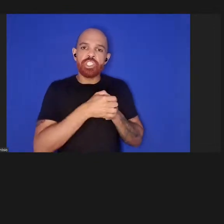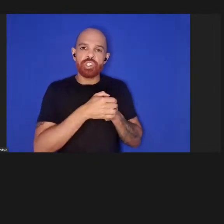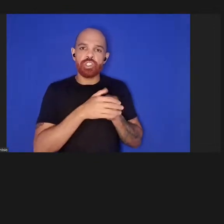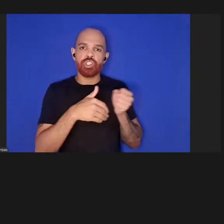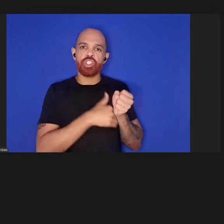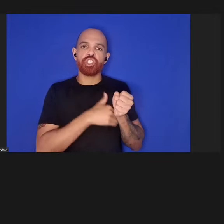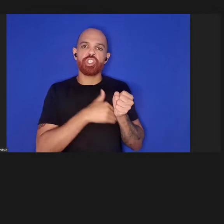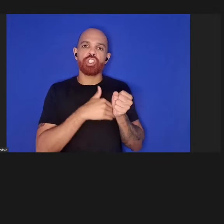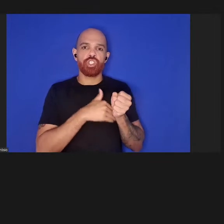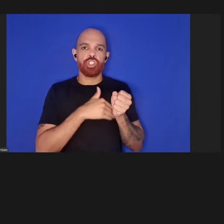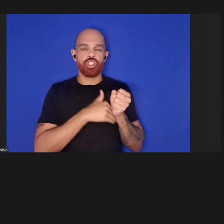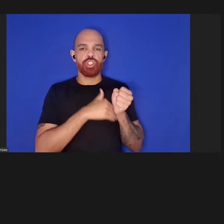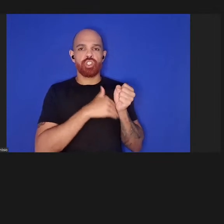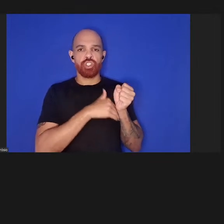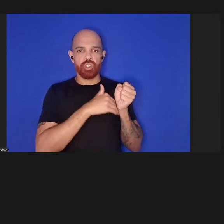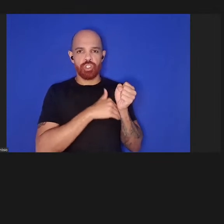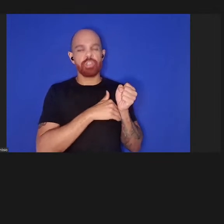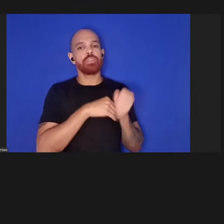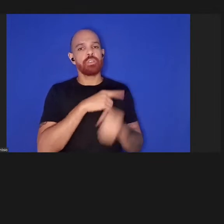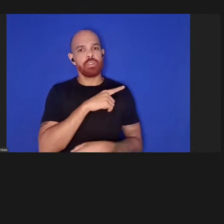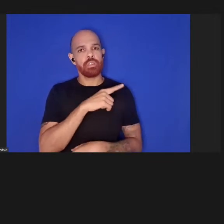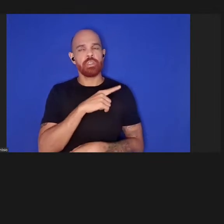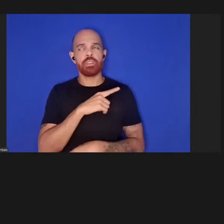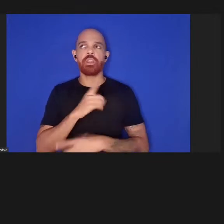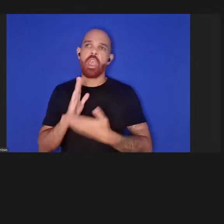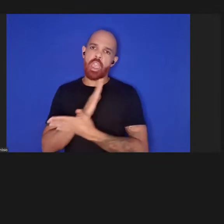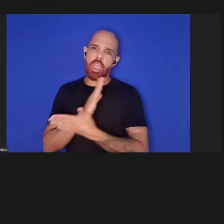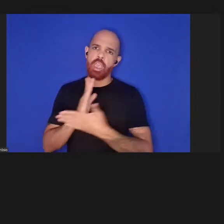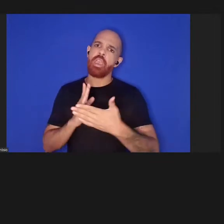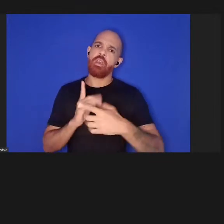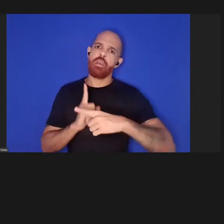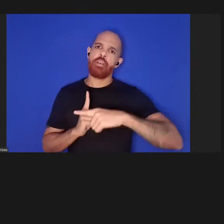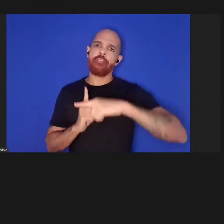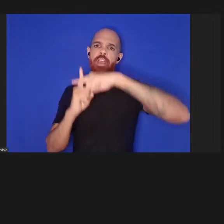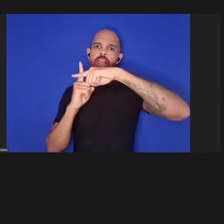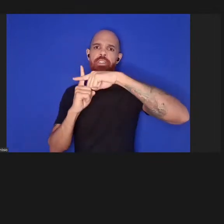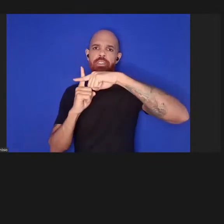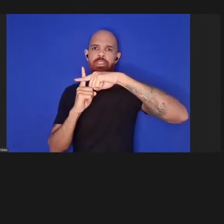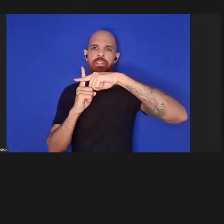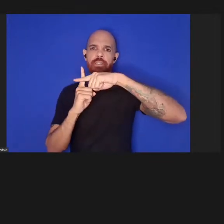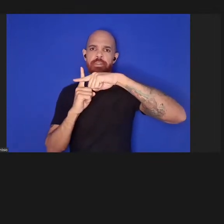existem muitas vantagens para